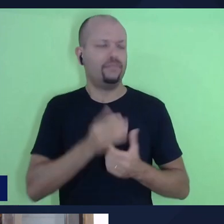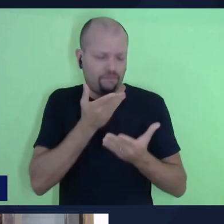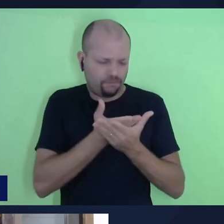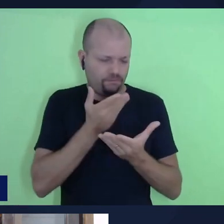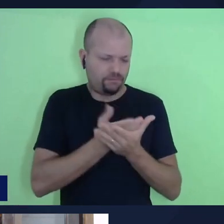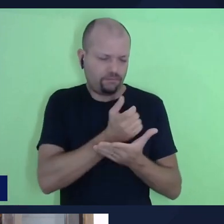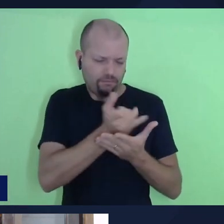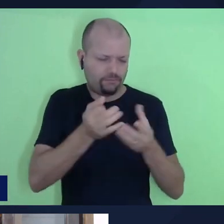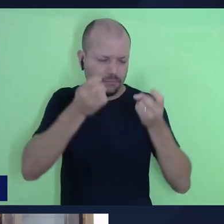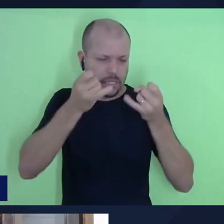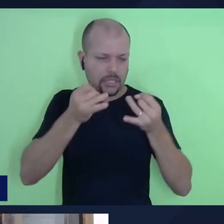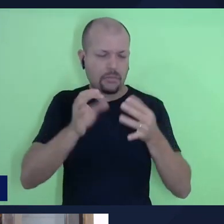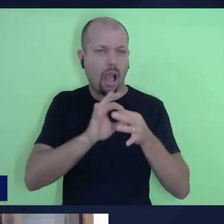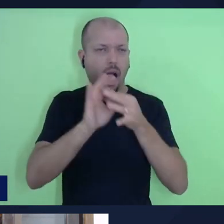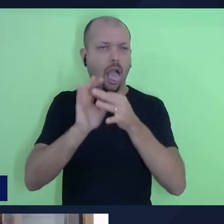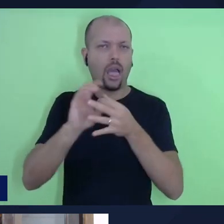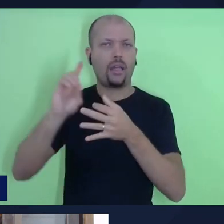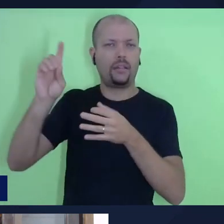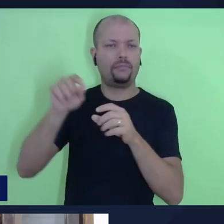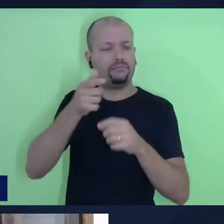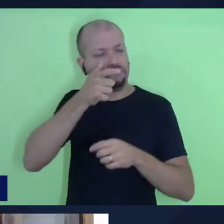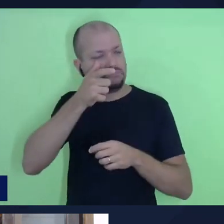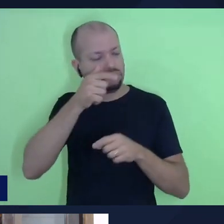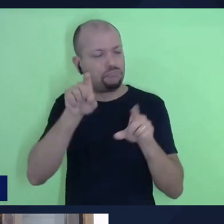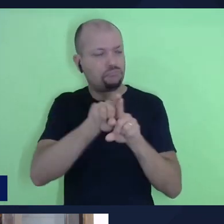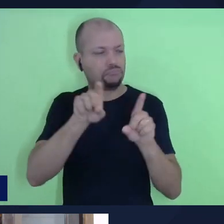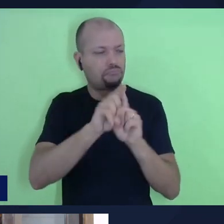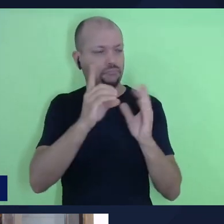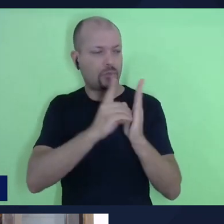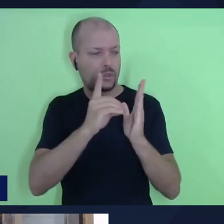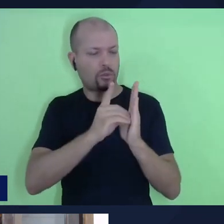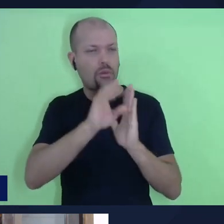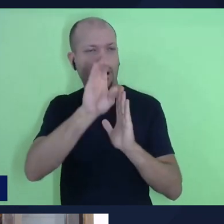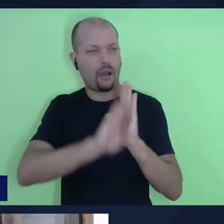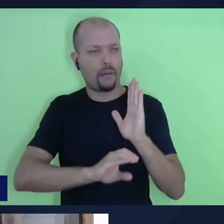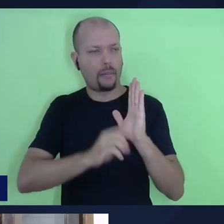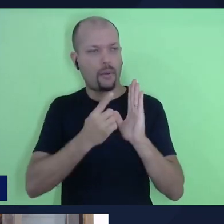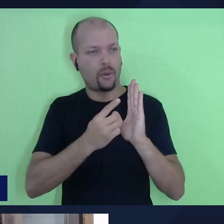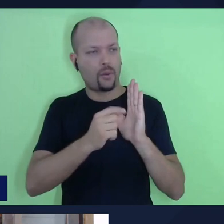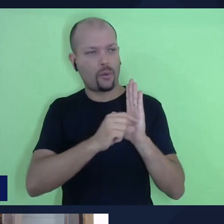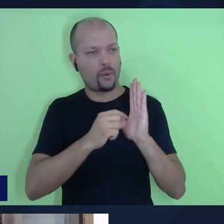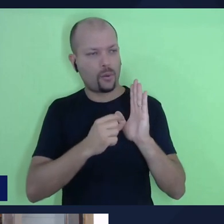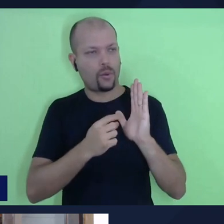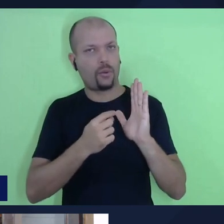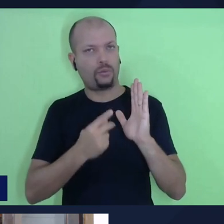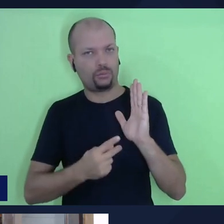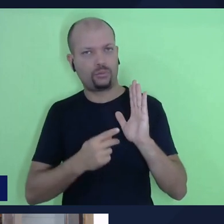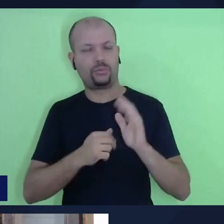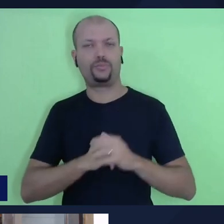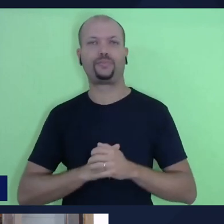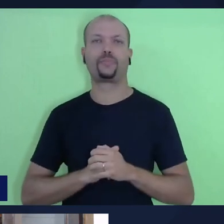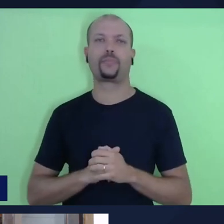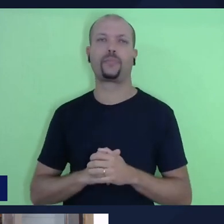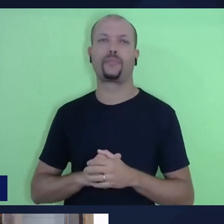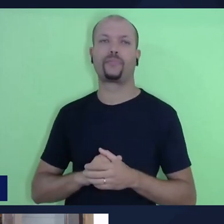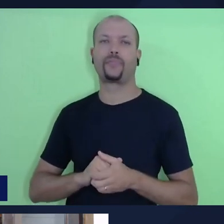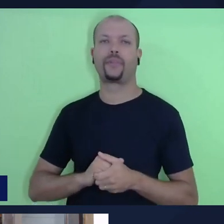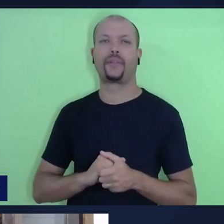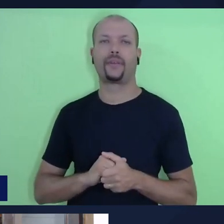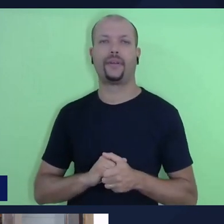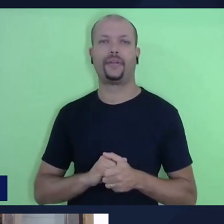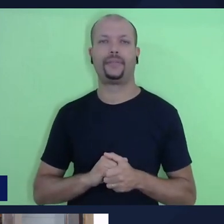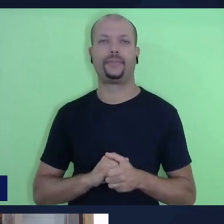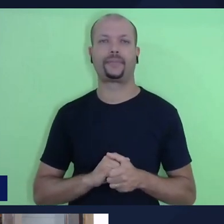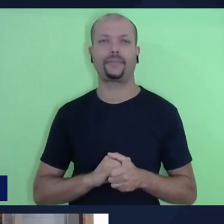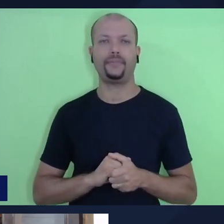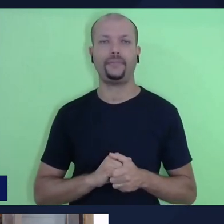dessas alianças, e aí nós vimos nos textos de Deuteronômio um e dois, que Deus é bem claro dizendo, tem a partícula